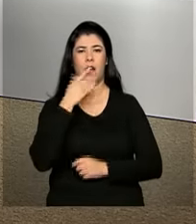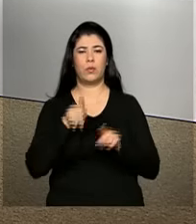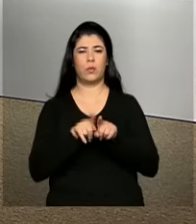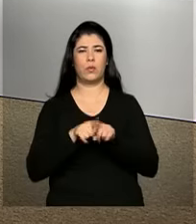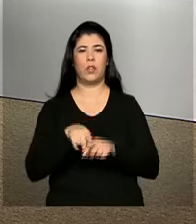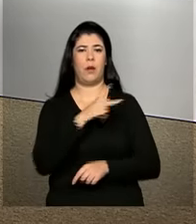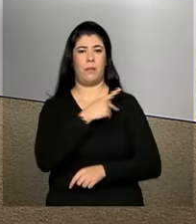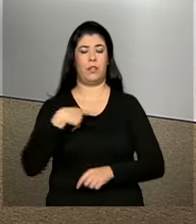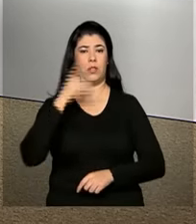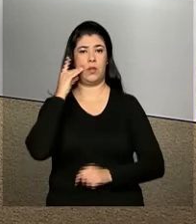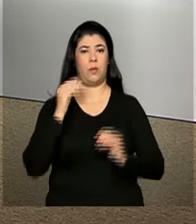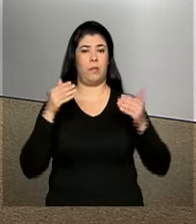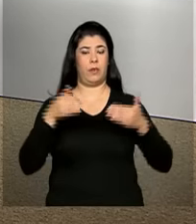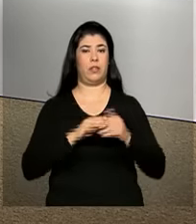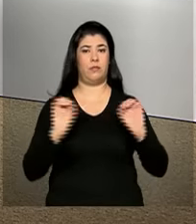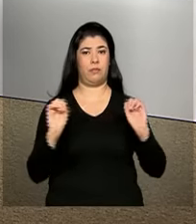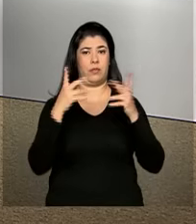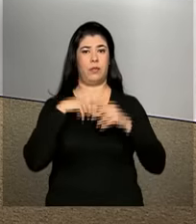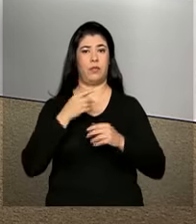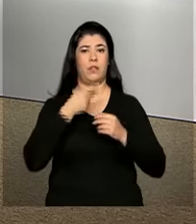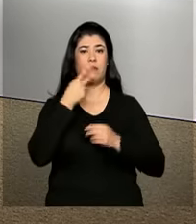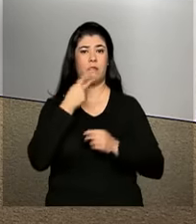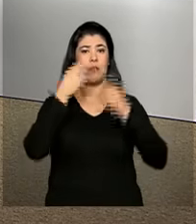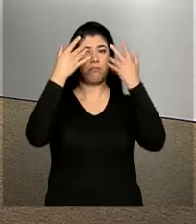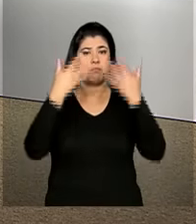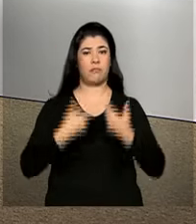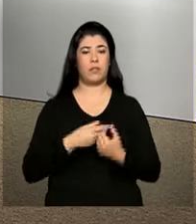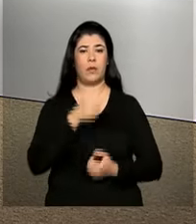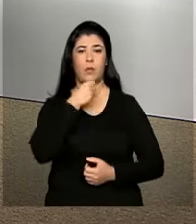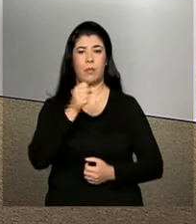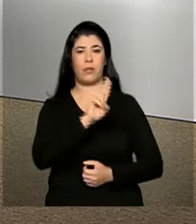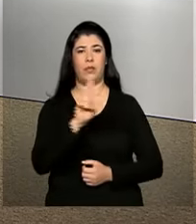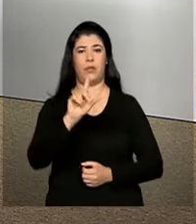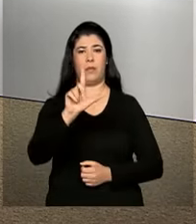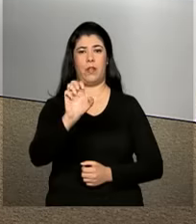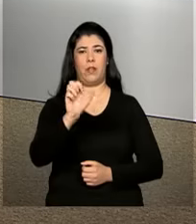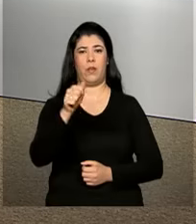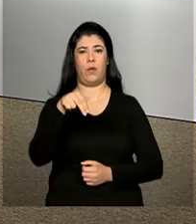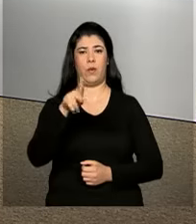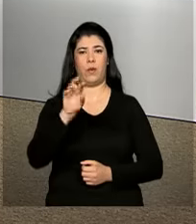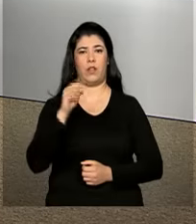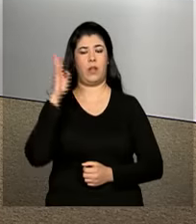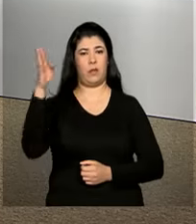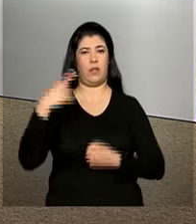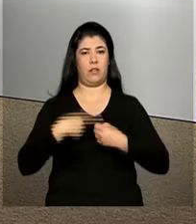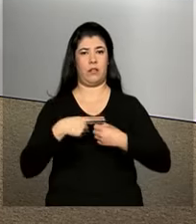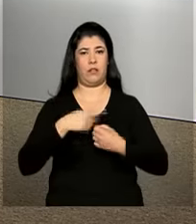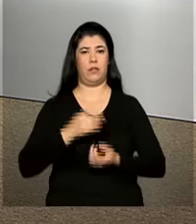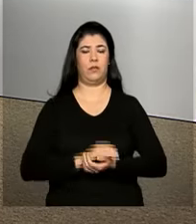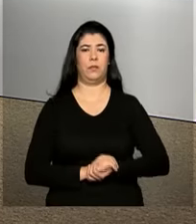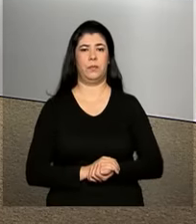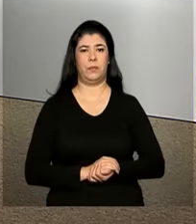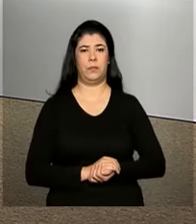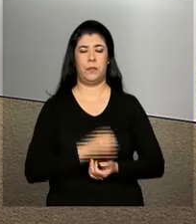cerimônia de inauguração. Quem tem os detalhes é o repórter Leonardo Meira, que está em Piracicaba. Bom dia, Leonardo.